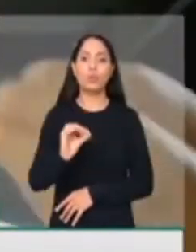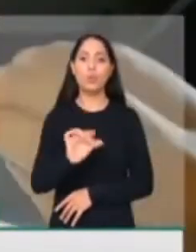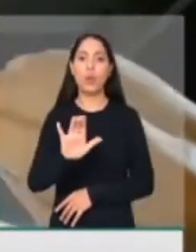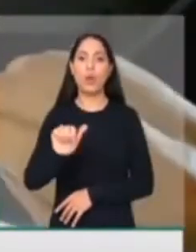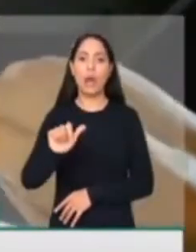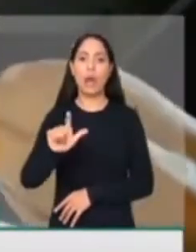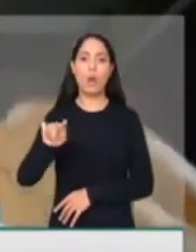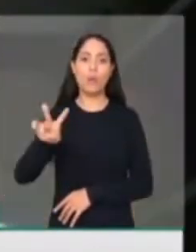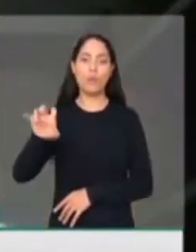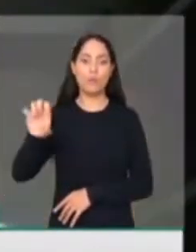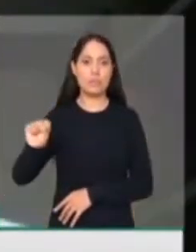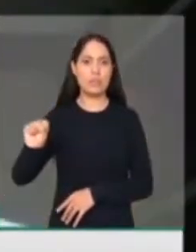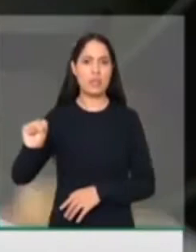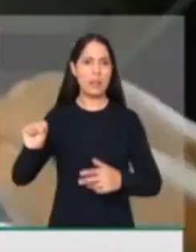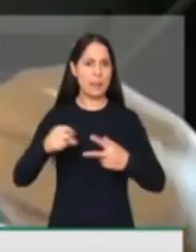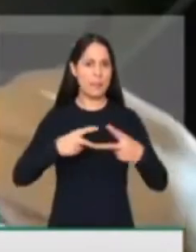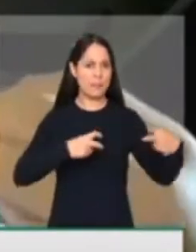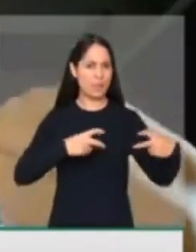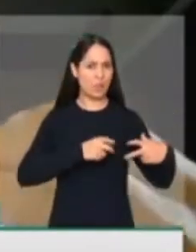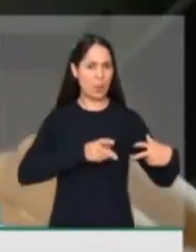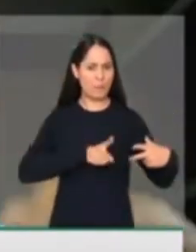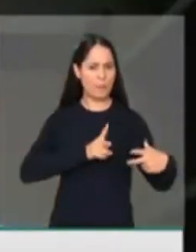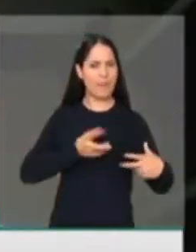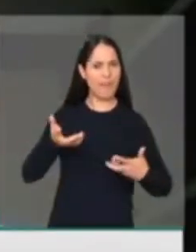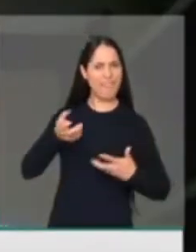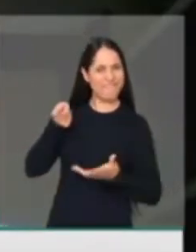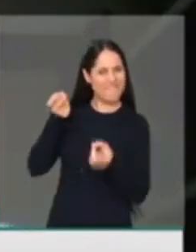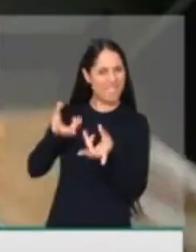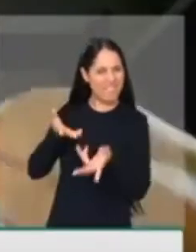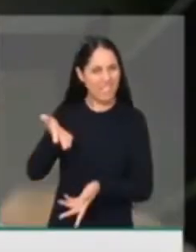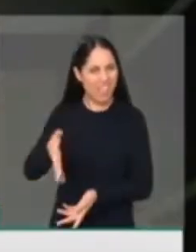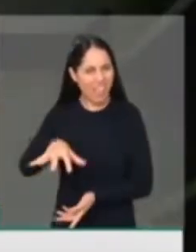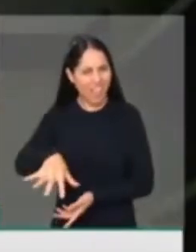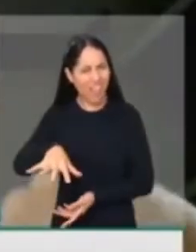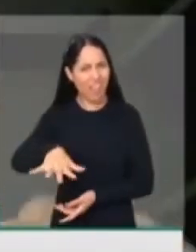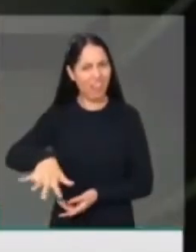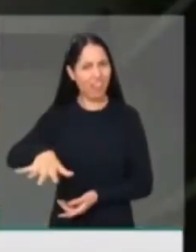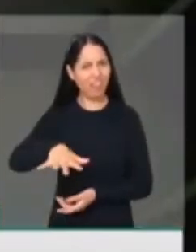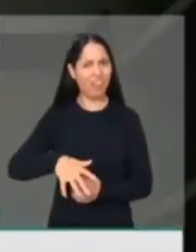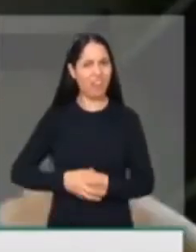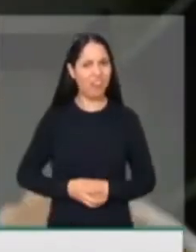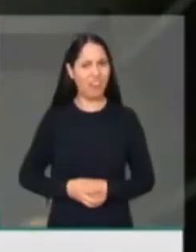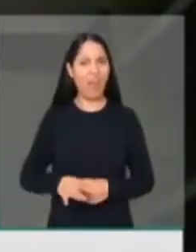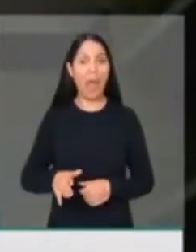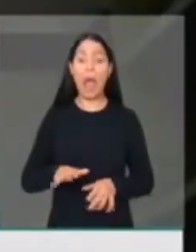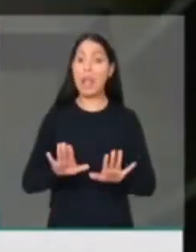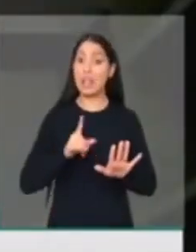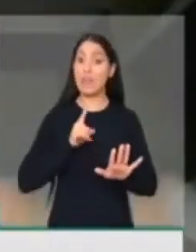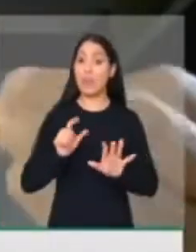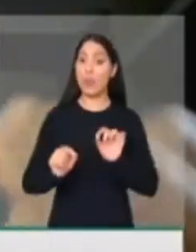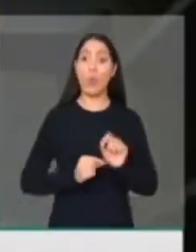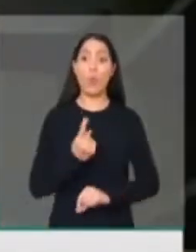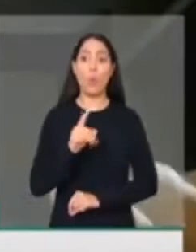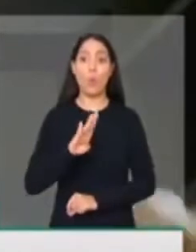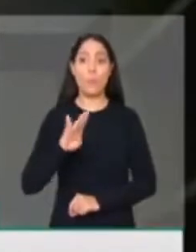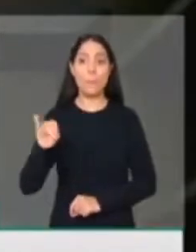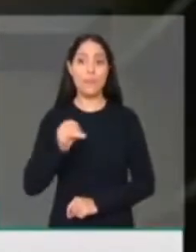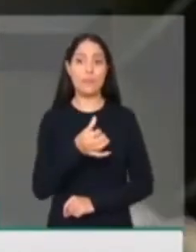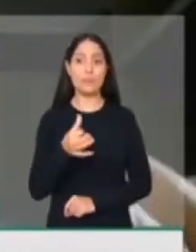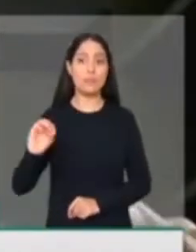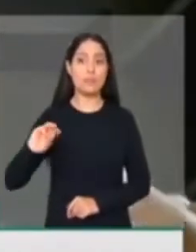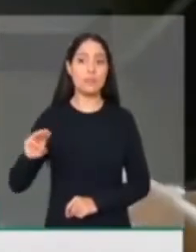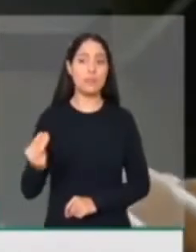vender por 3 bilhões, estabeleceu esse preço e vendeu por 1 bilhão e 600. Nós